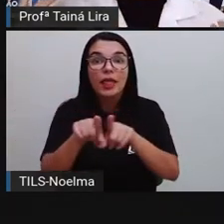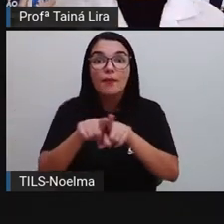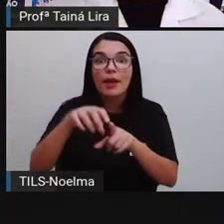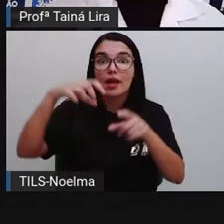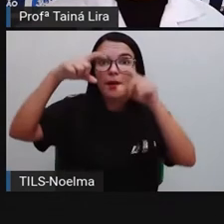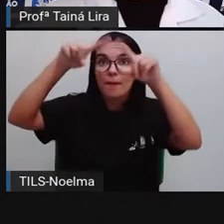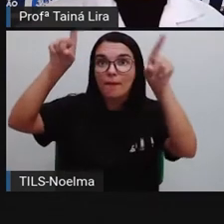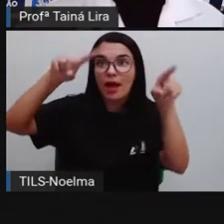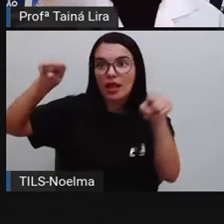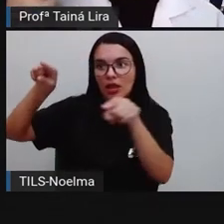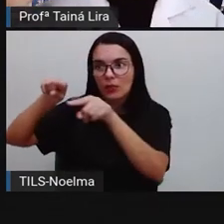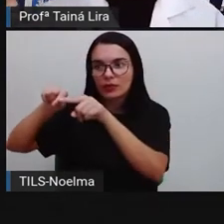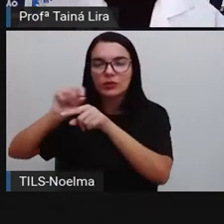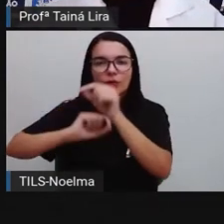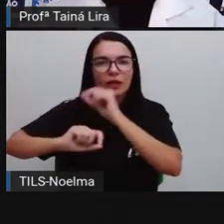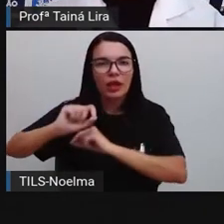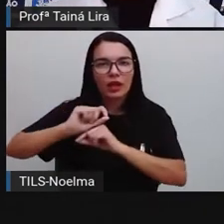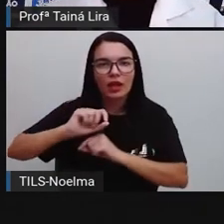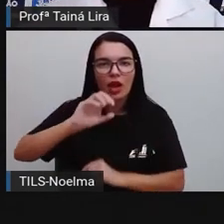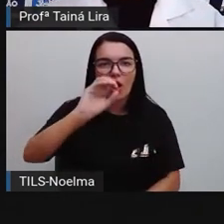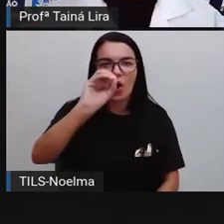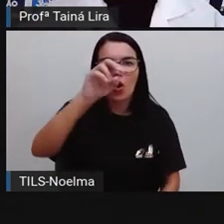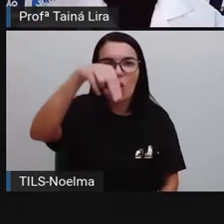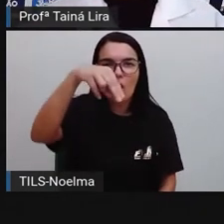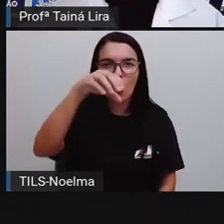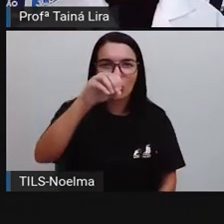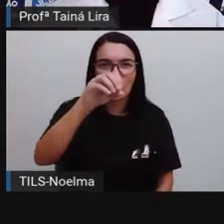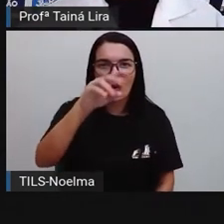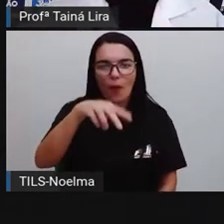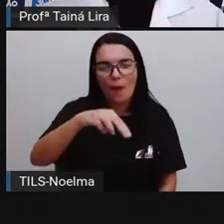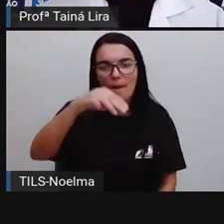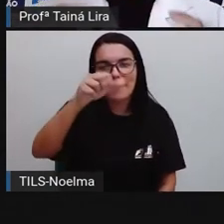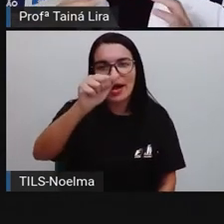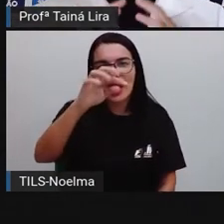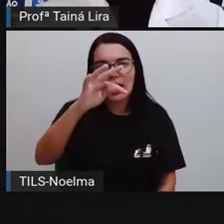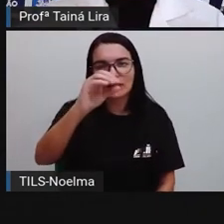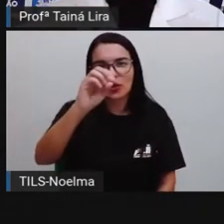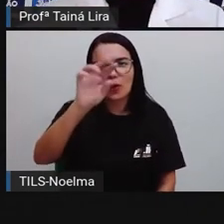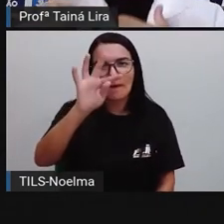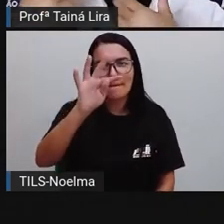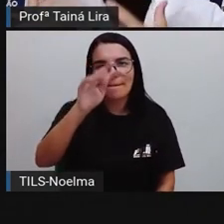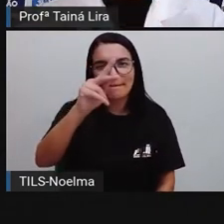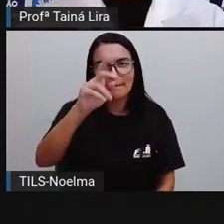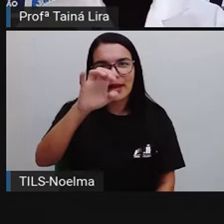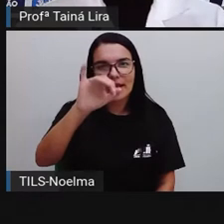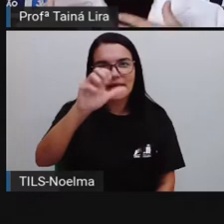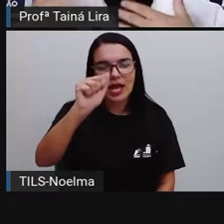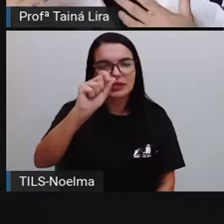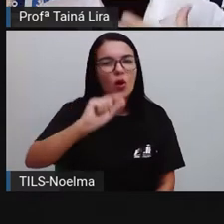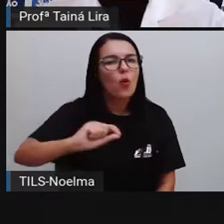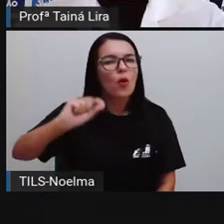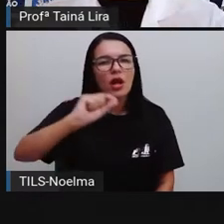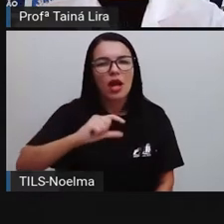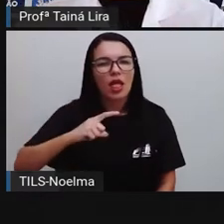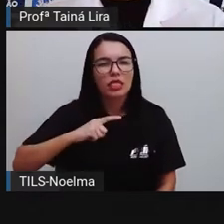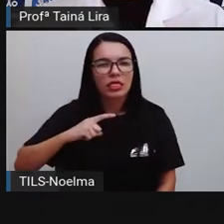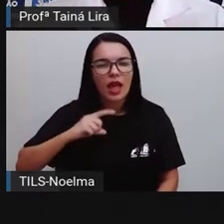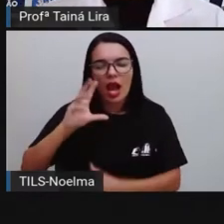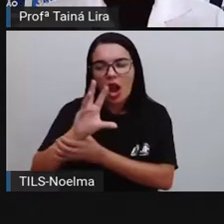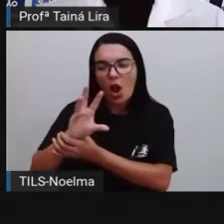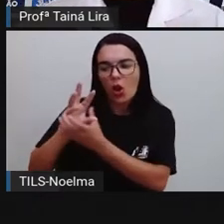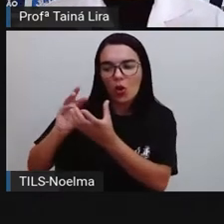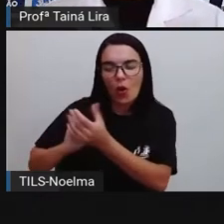onomatopeias. Nós já vimos o que é onomatopeia, tá? Que é a imitação de um som, tá?